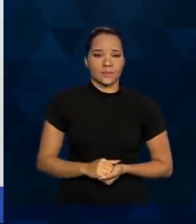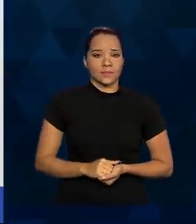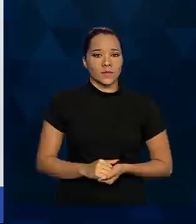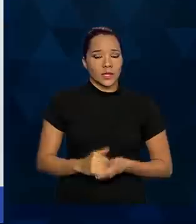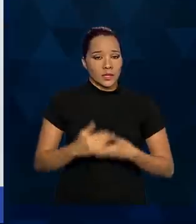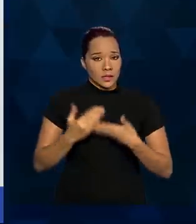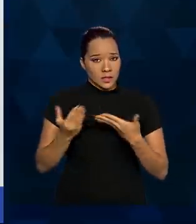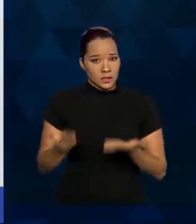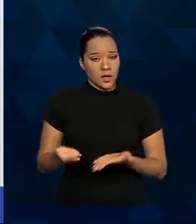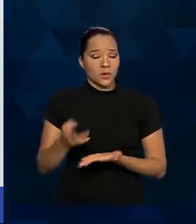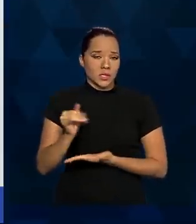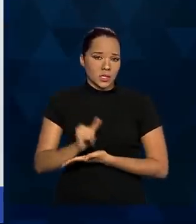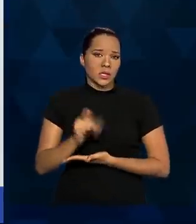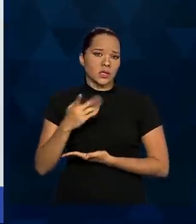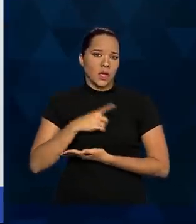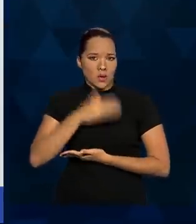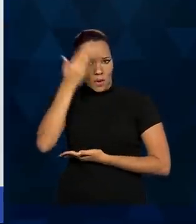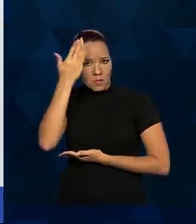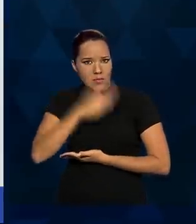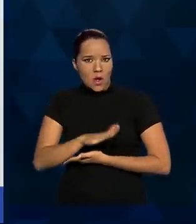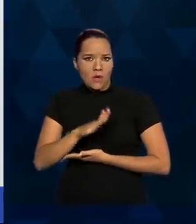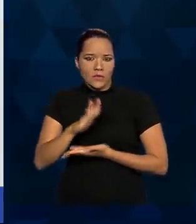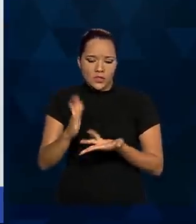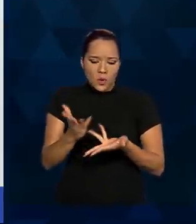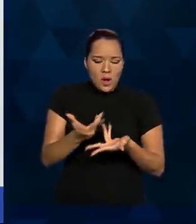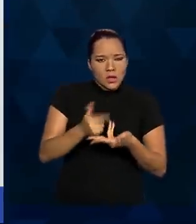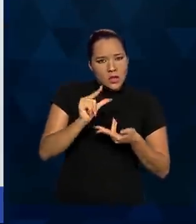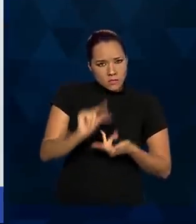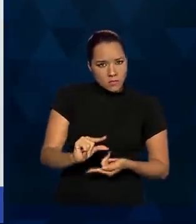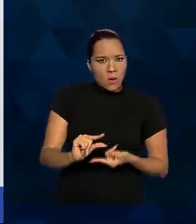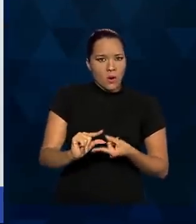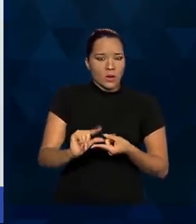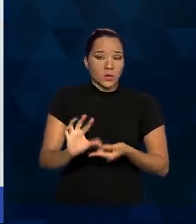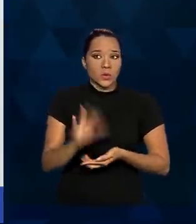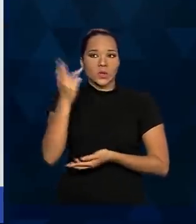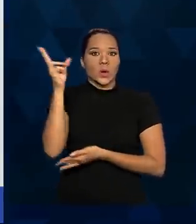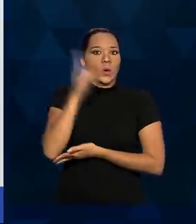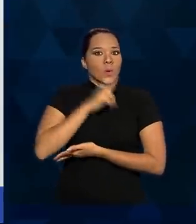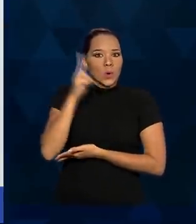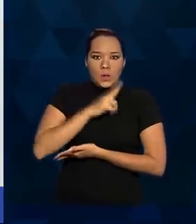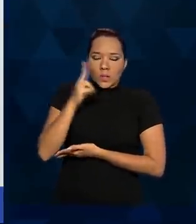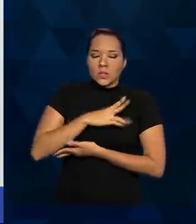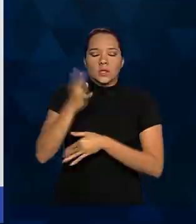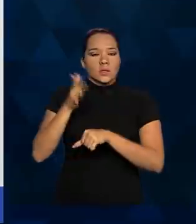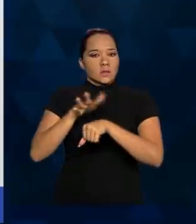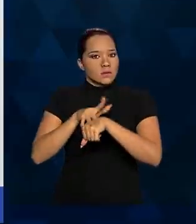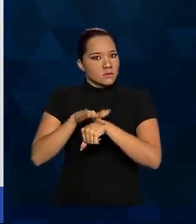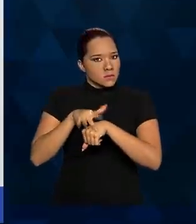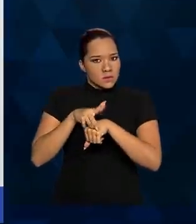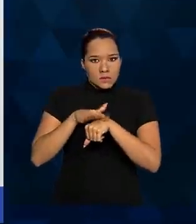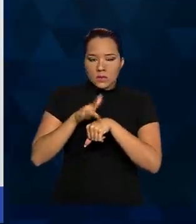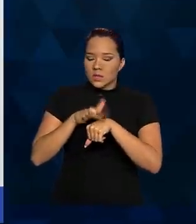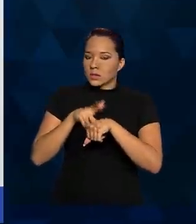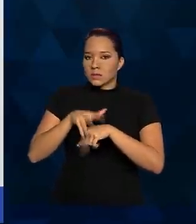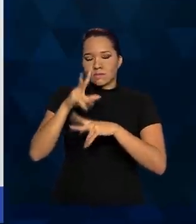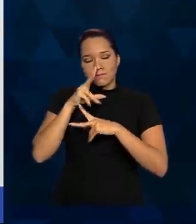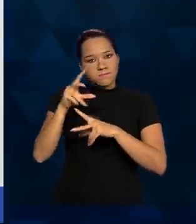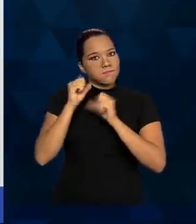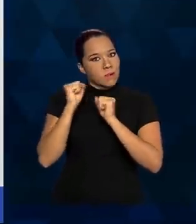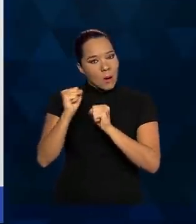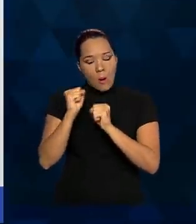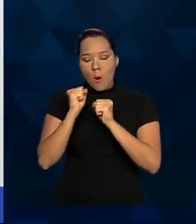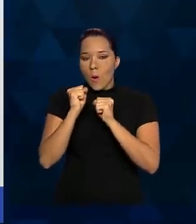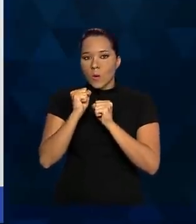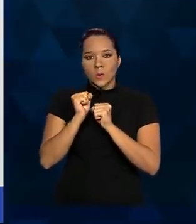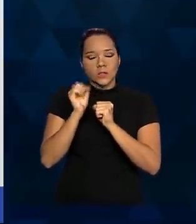Então, diante de uma evidência, às vezes, de baixa qualidade, numa situação emergencial, diante de uma doença de potencial, de